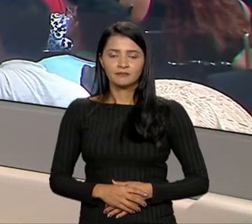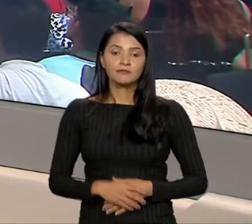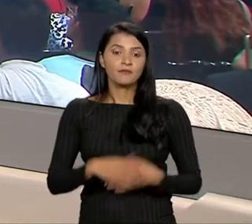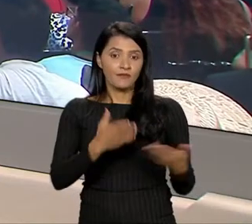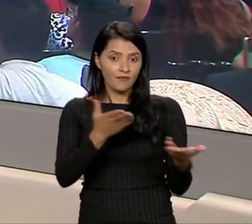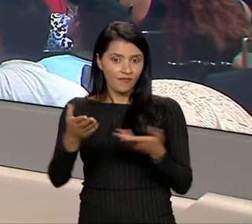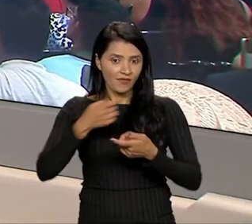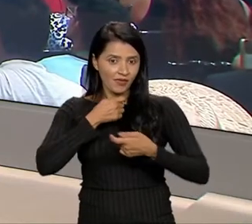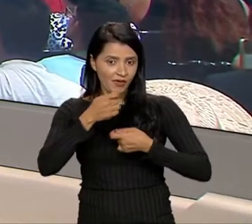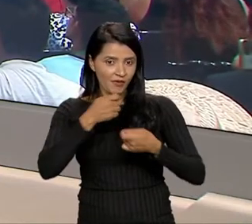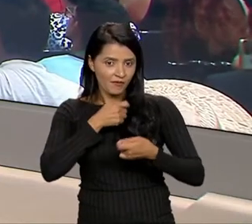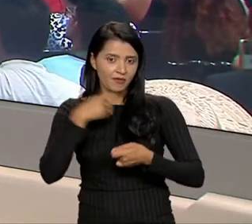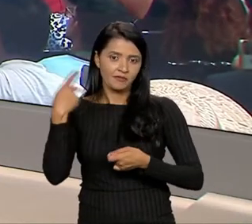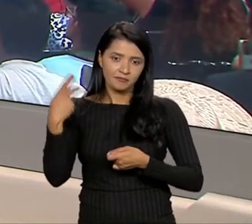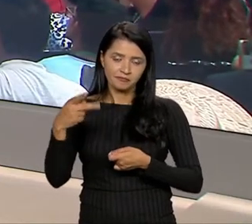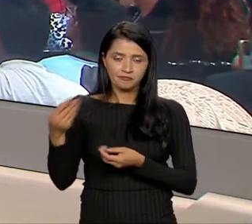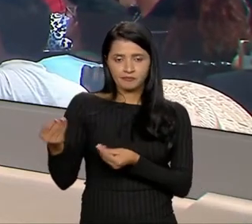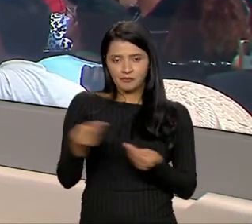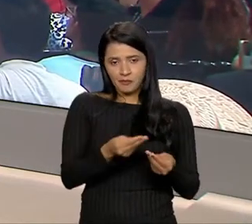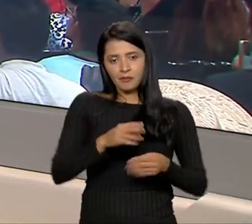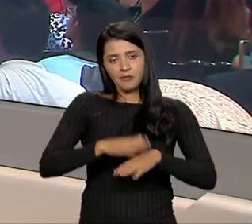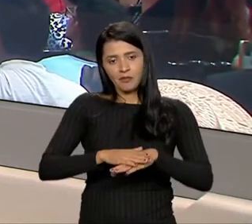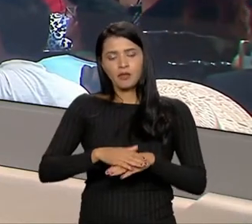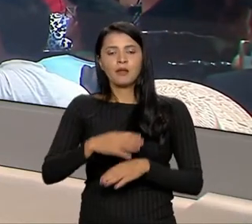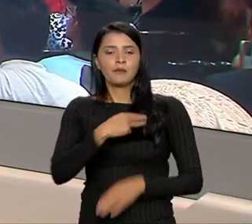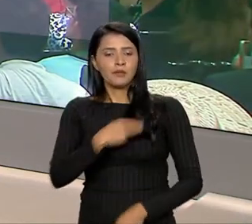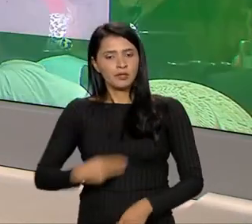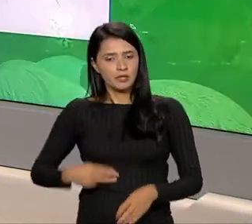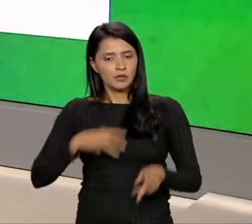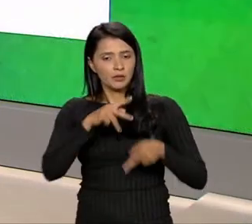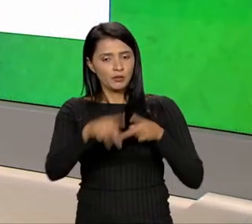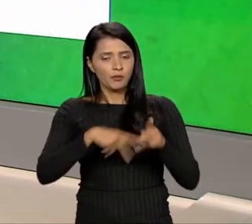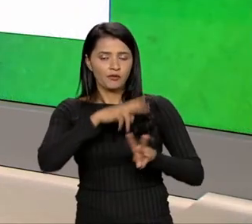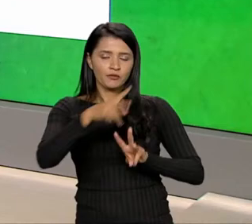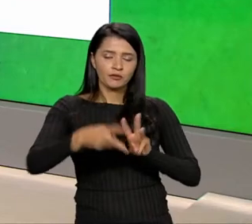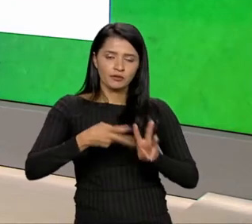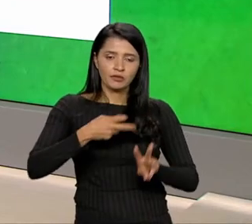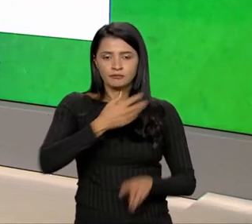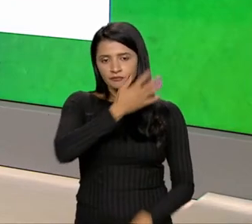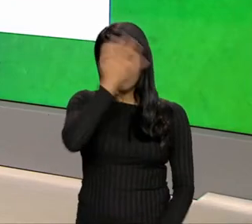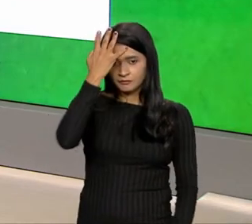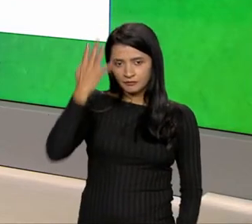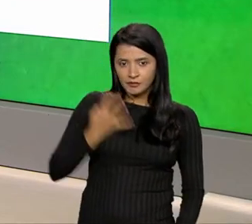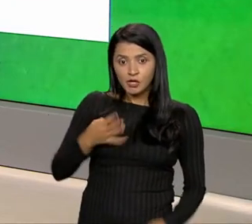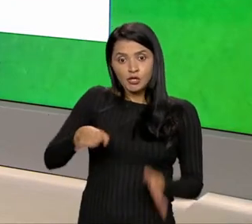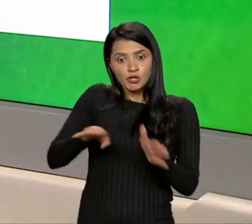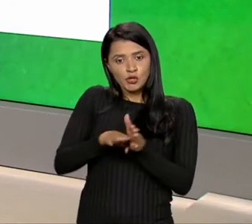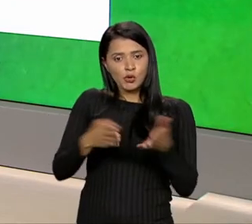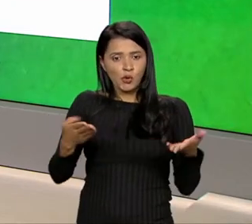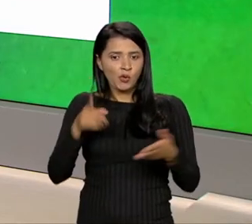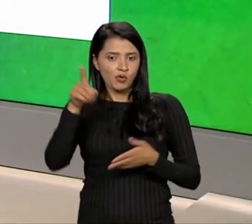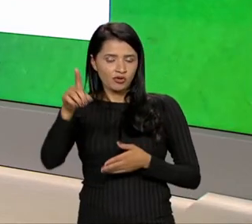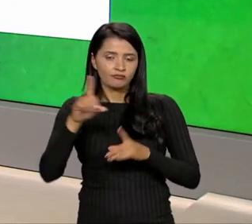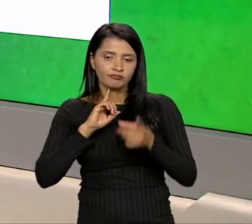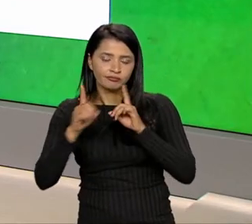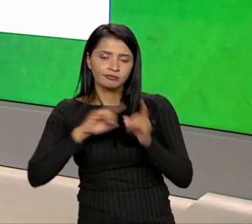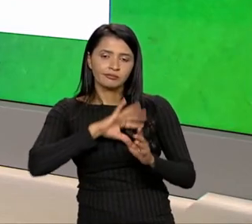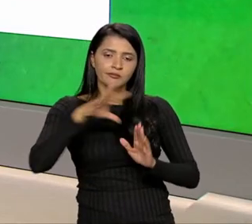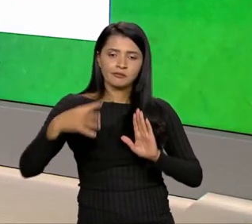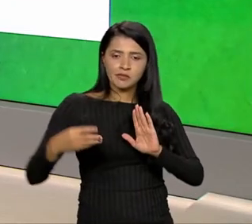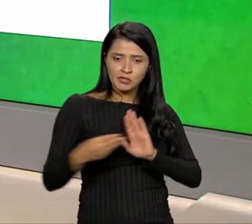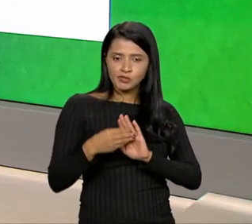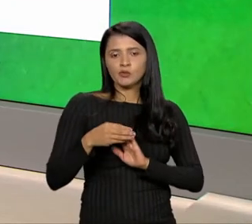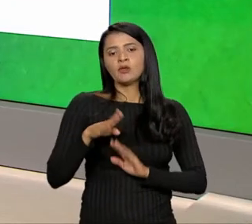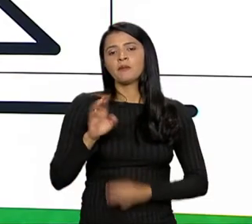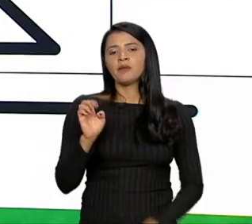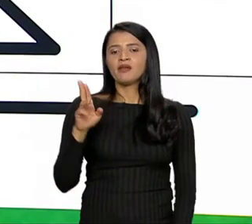essa foi a entrevista coletiva concedida pela ministra dos Povos Indígenas, Sônia Guajajara, que chegou hoje nos diálogos amazônicos